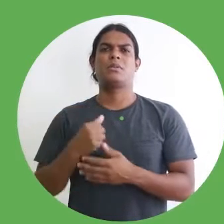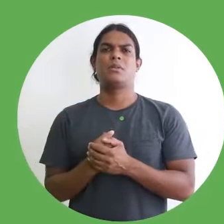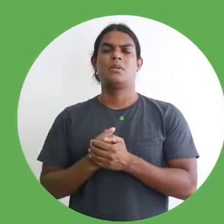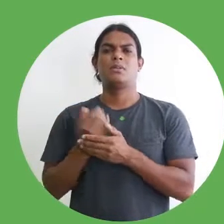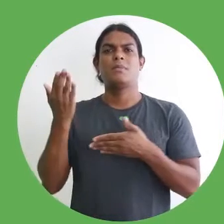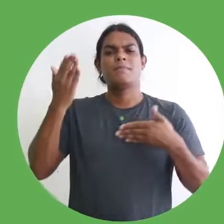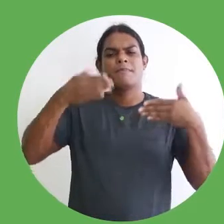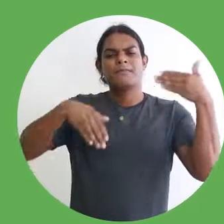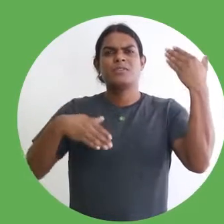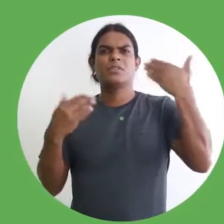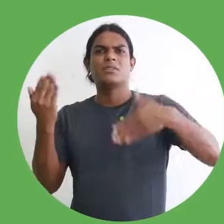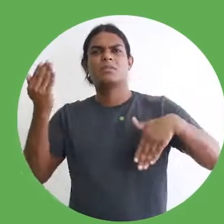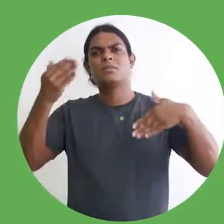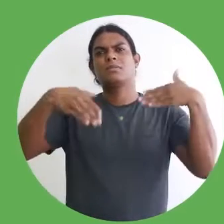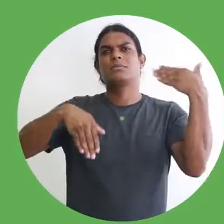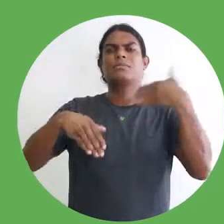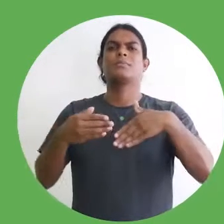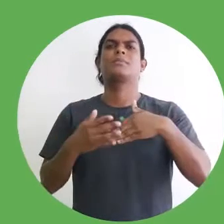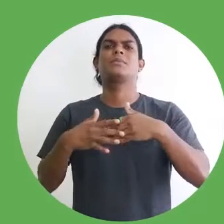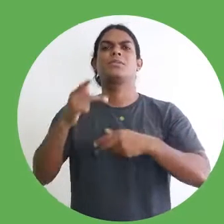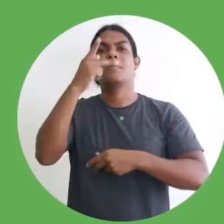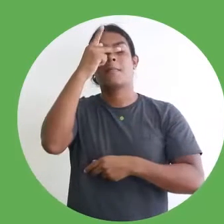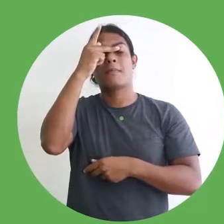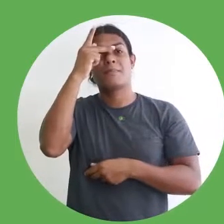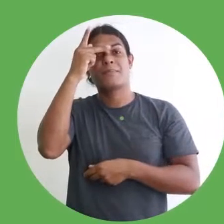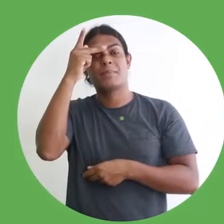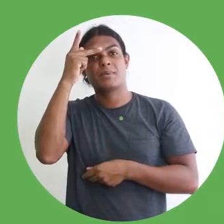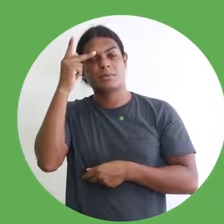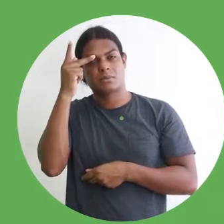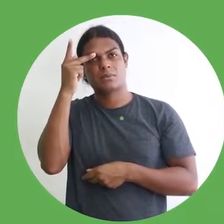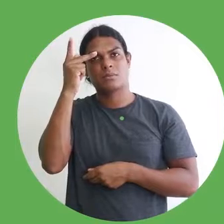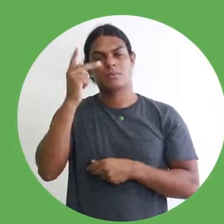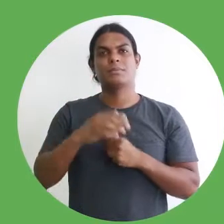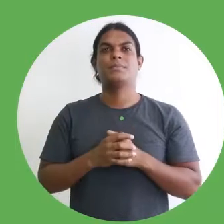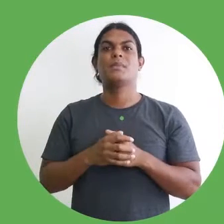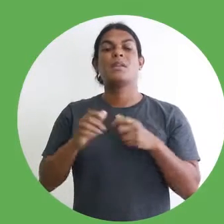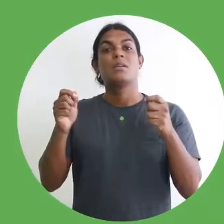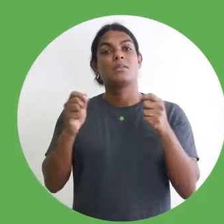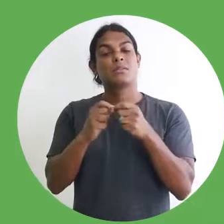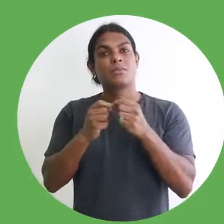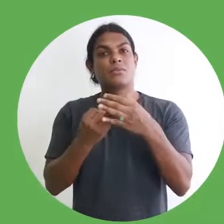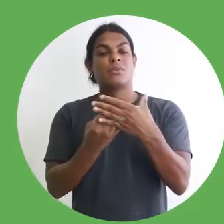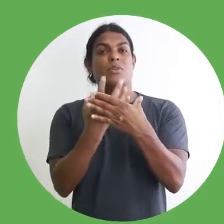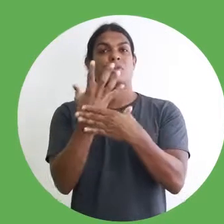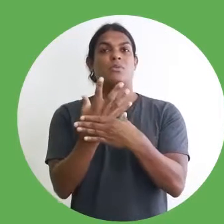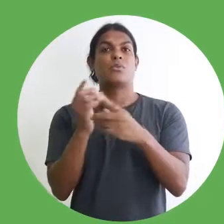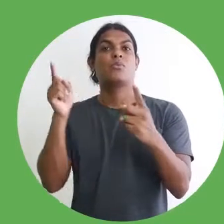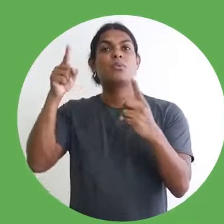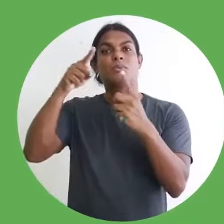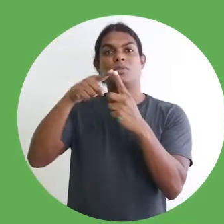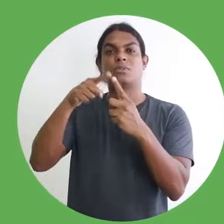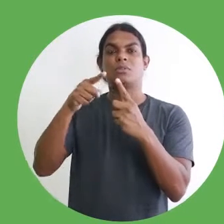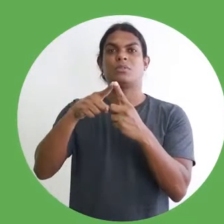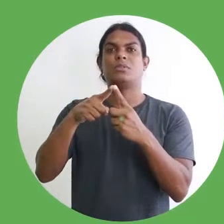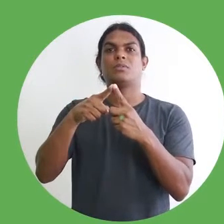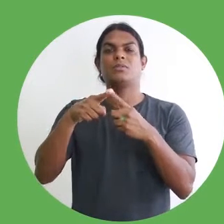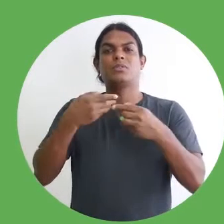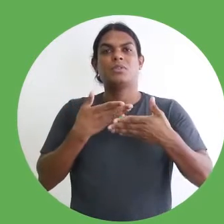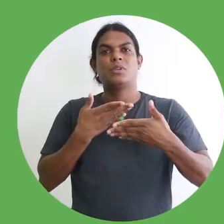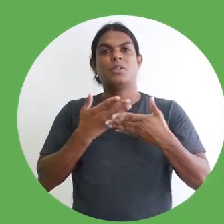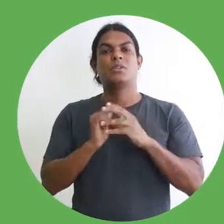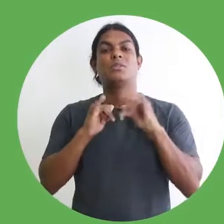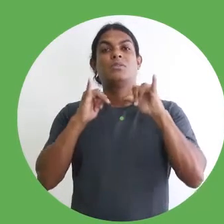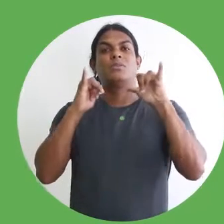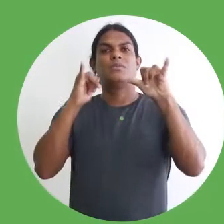de público em geral. Eles são orientados principalmente para produção, criação prática, acolhimento, divulgação